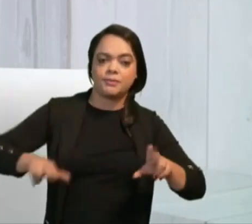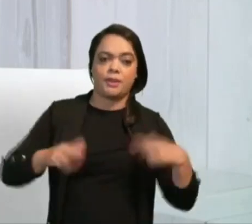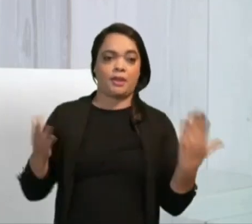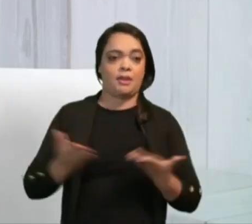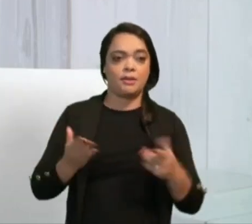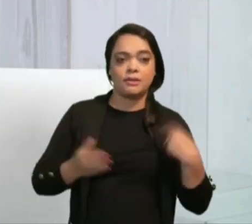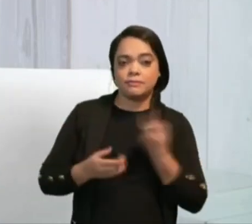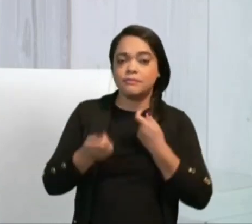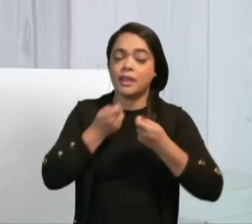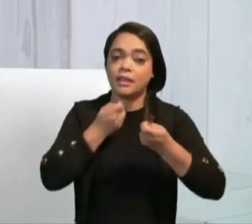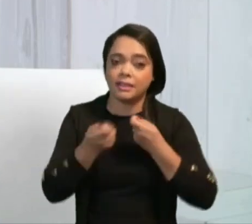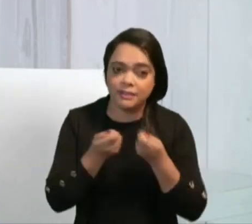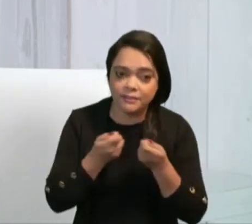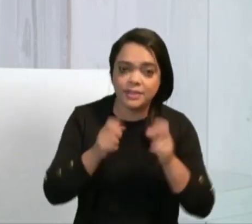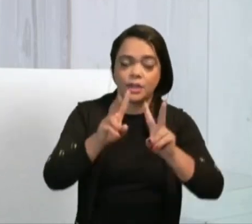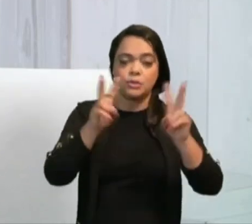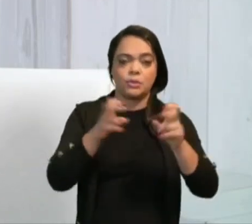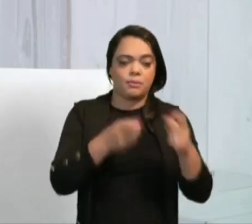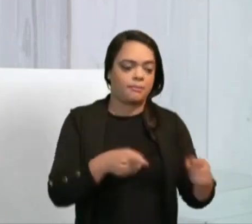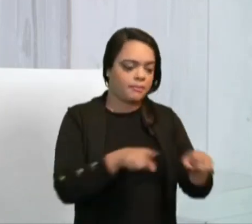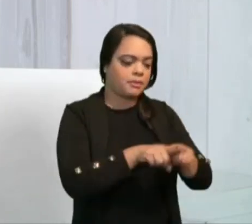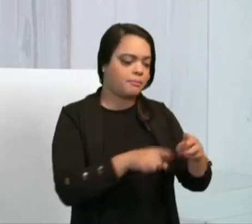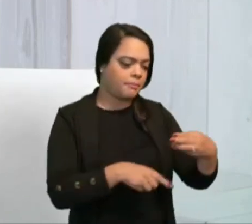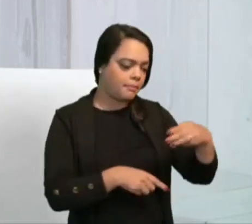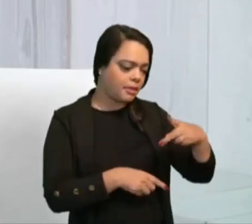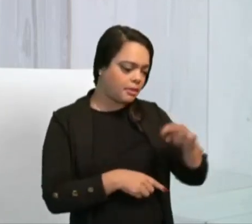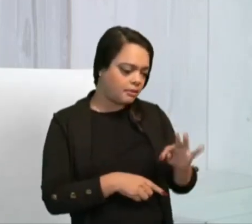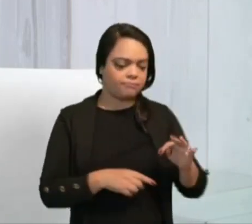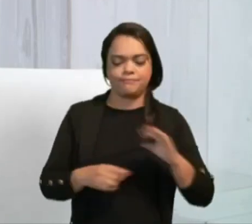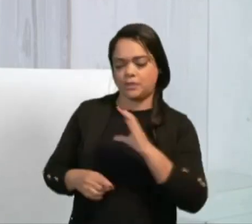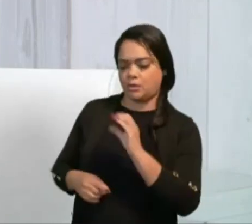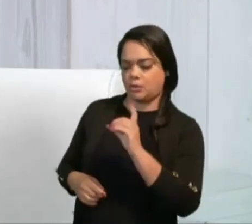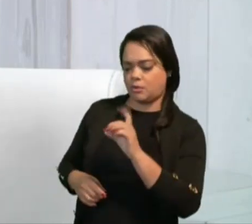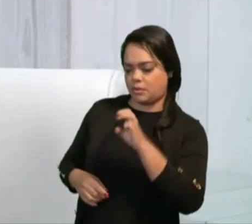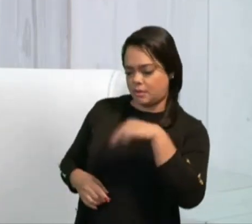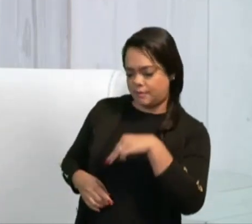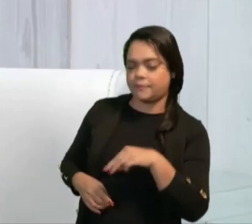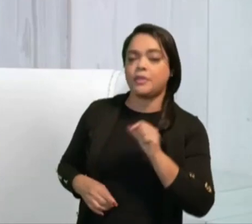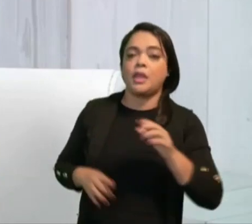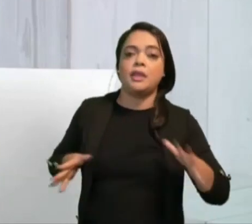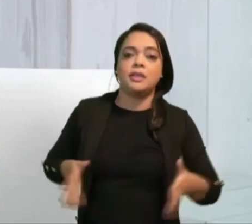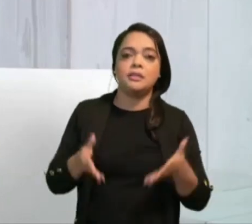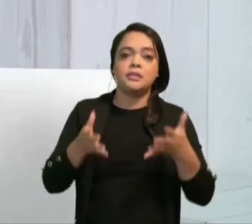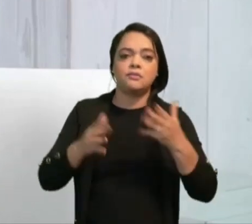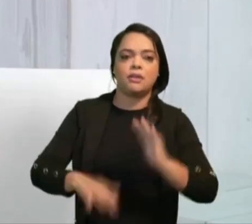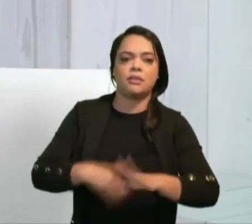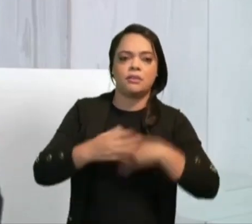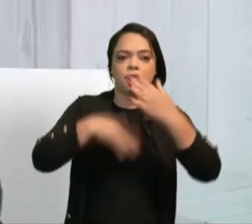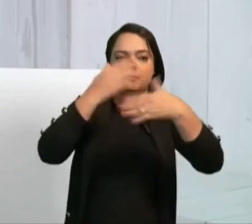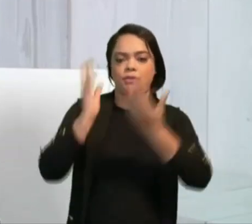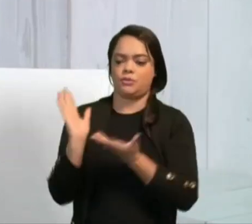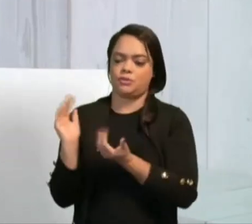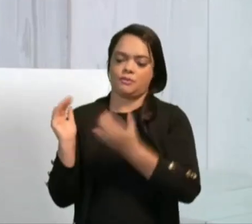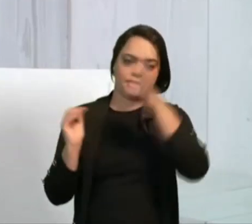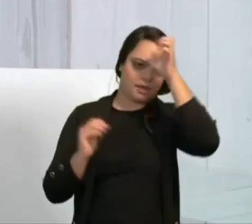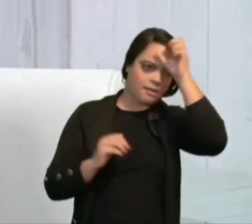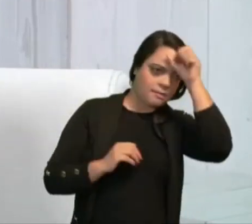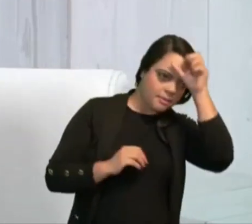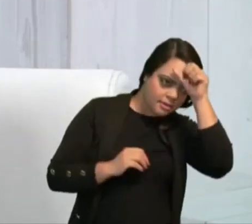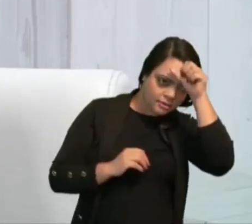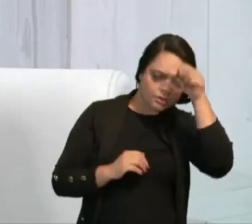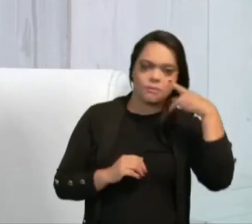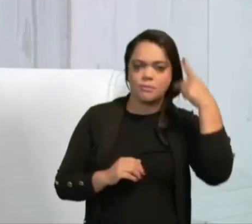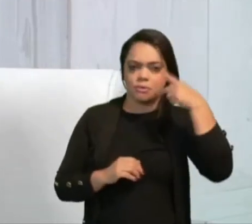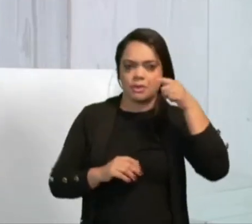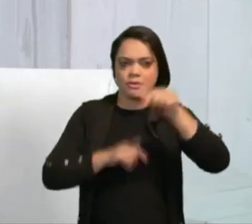Agora para a entrevista sobre a parceria entre MPT e CODEM, que vai incentivar o desenvolvimento de jovens aprendizes com o